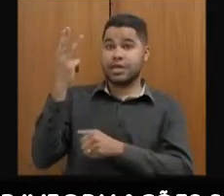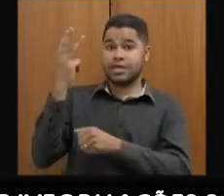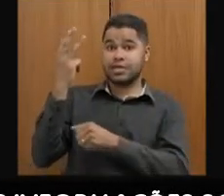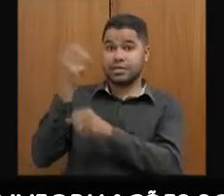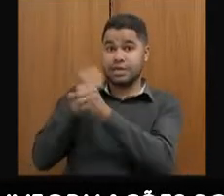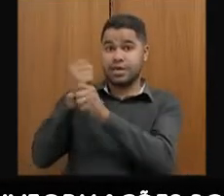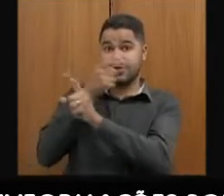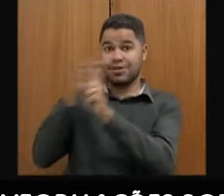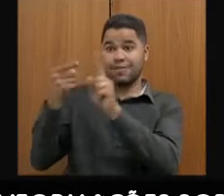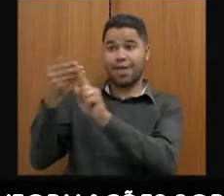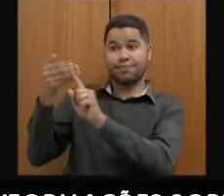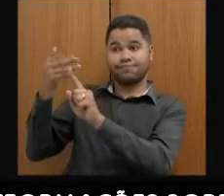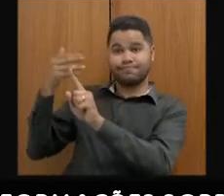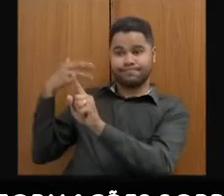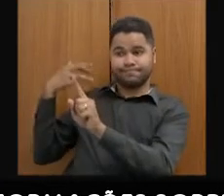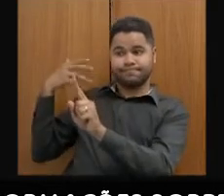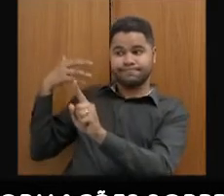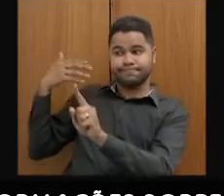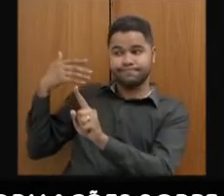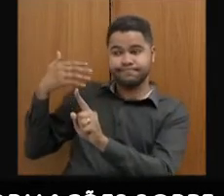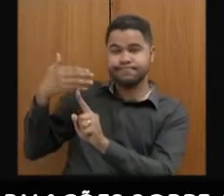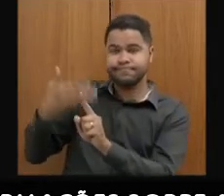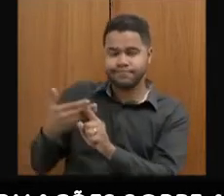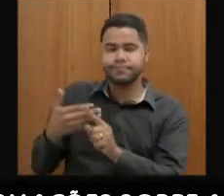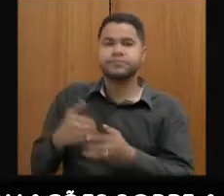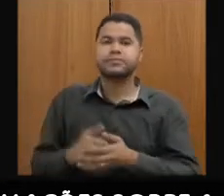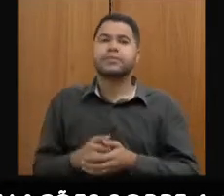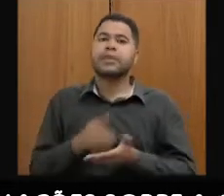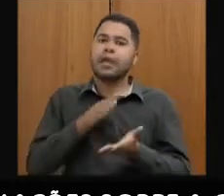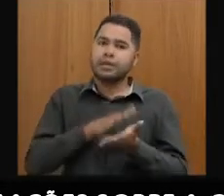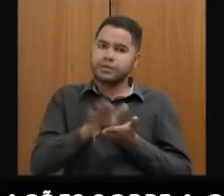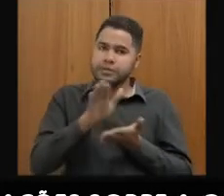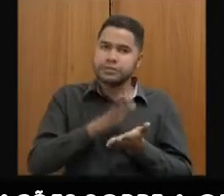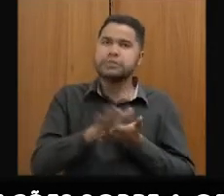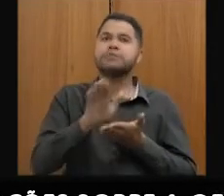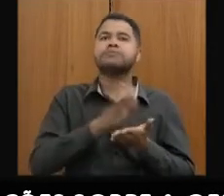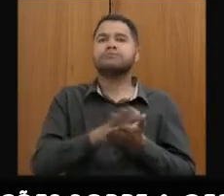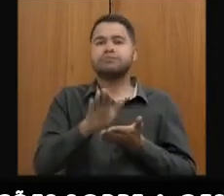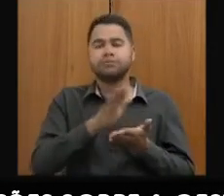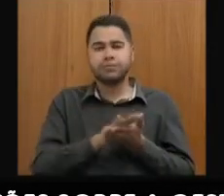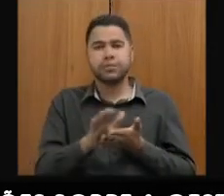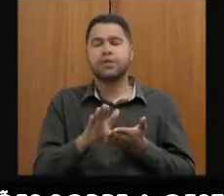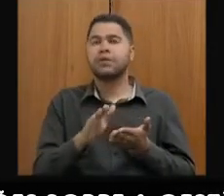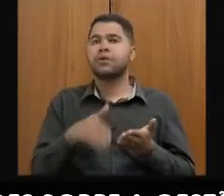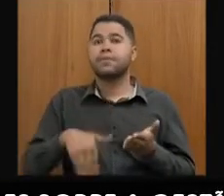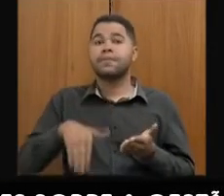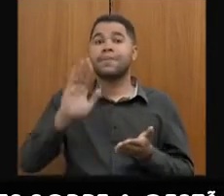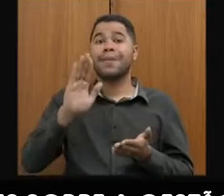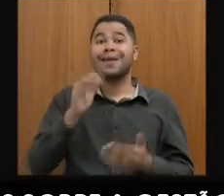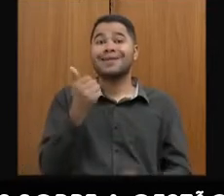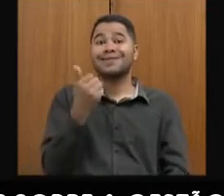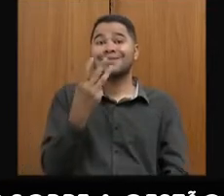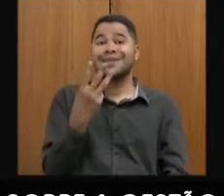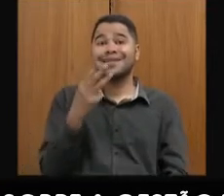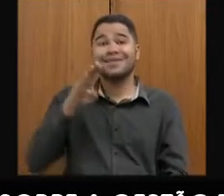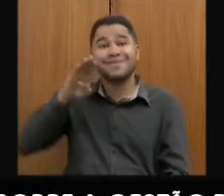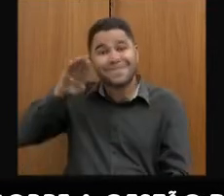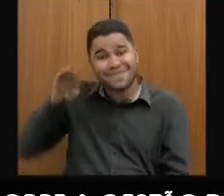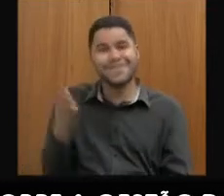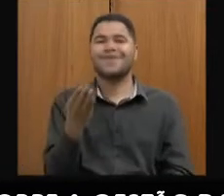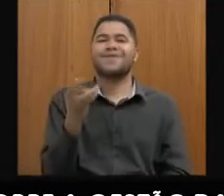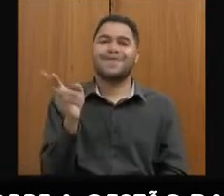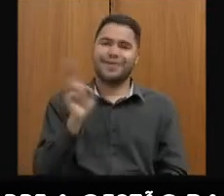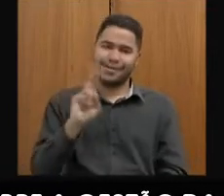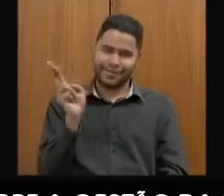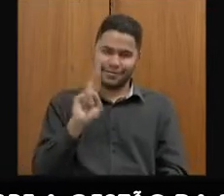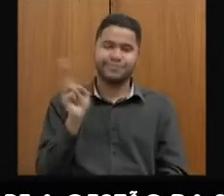o Estado, fora a despesa corrente do Estado, foram mais de 13 bilhões de reais de equacionamento